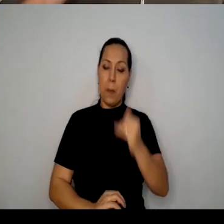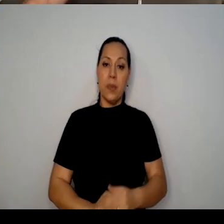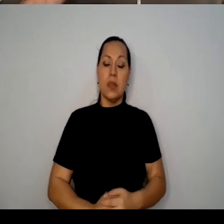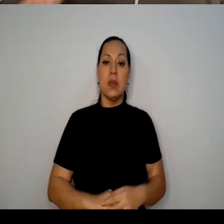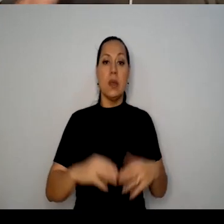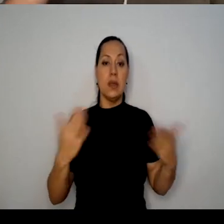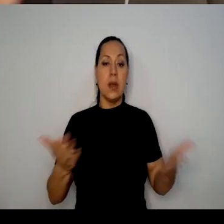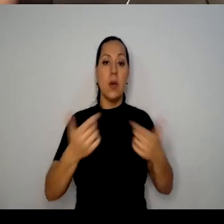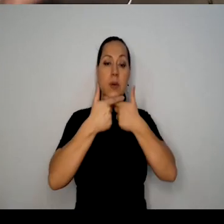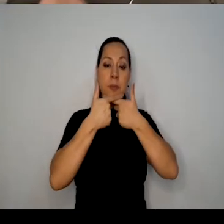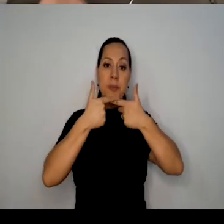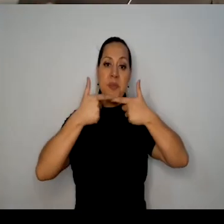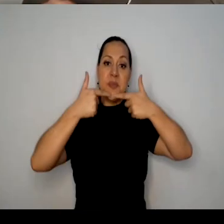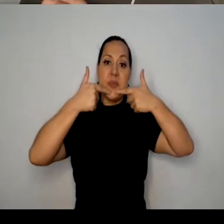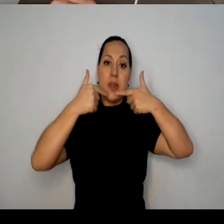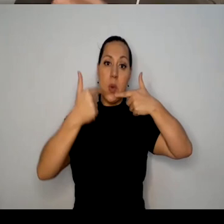riso como força